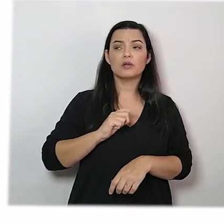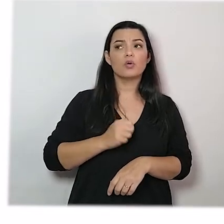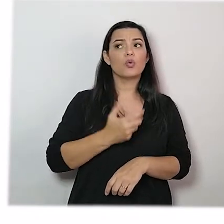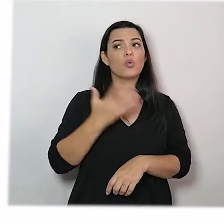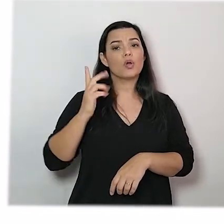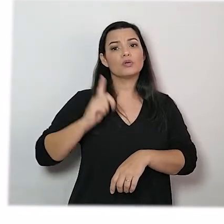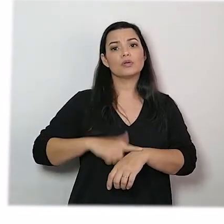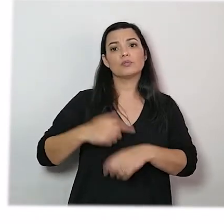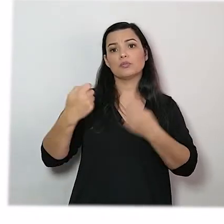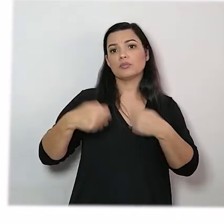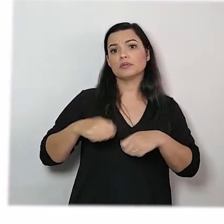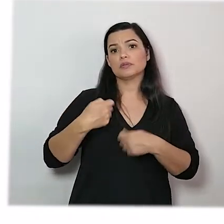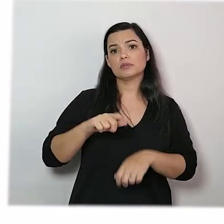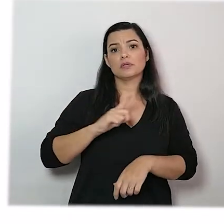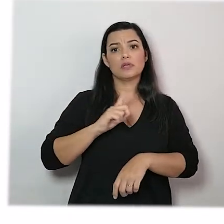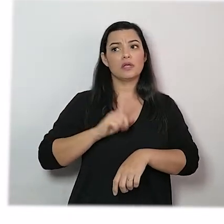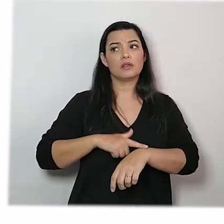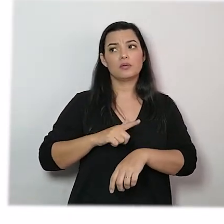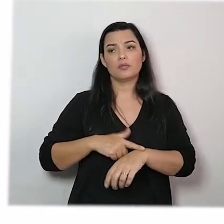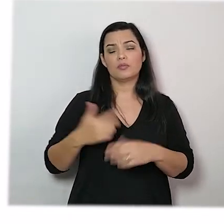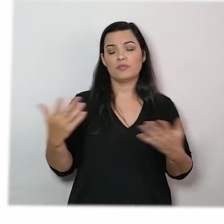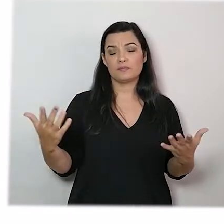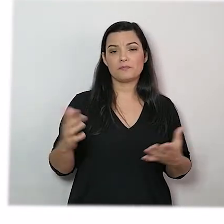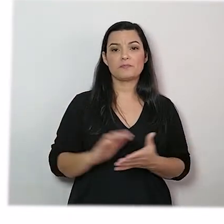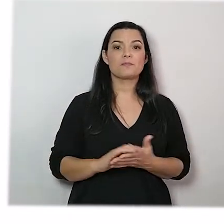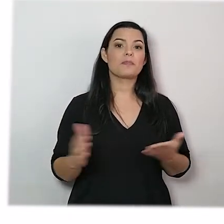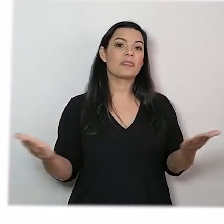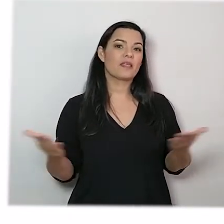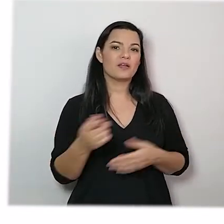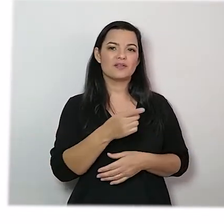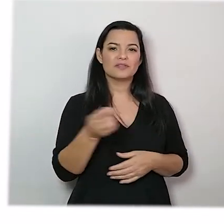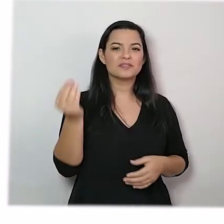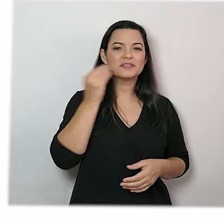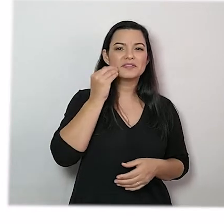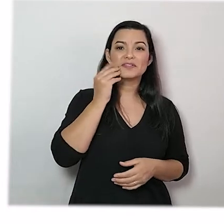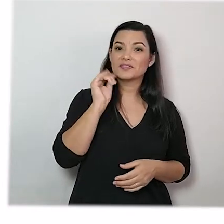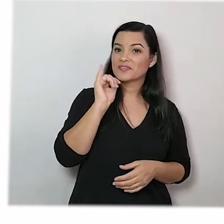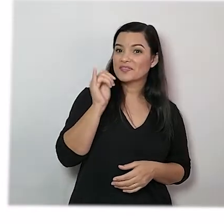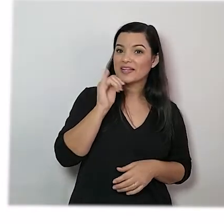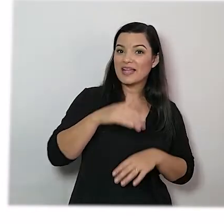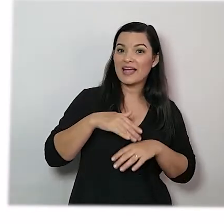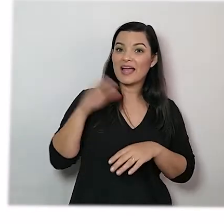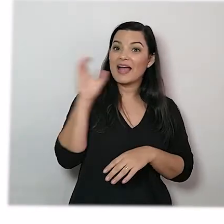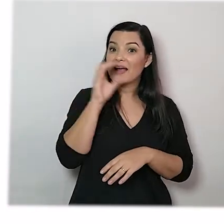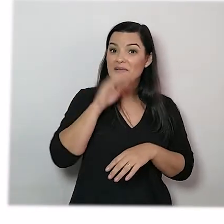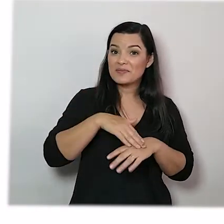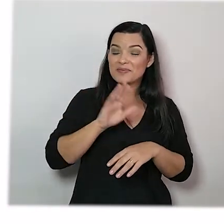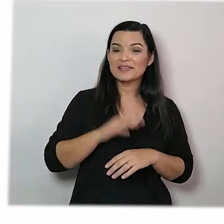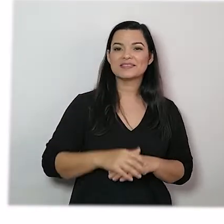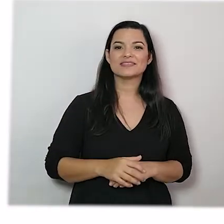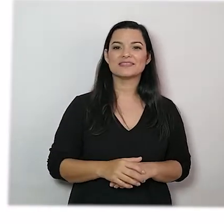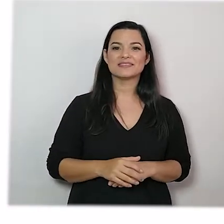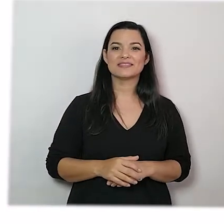o tempo tem? Agora, você vai tentar falar um pouquinho mais rápido. Vamos lá!